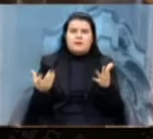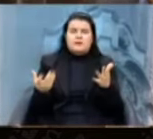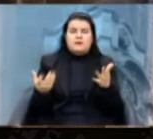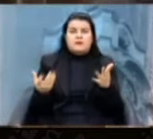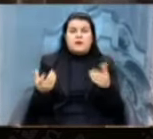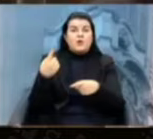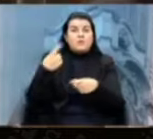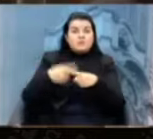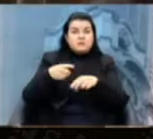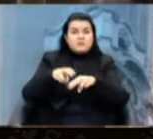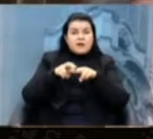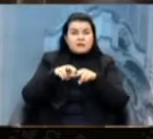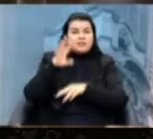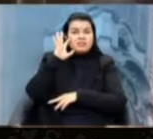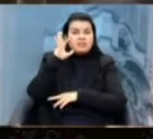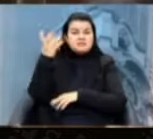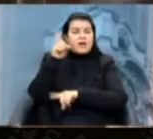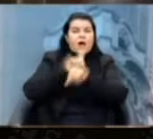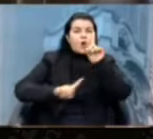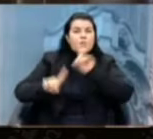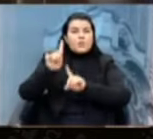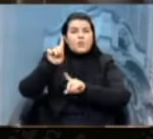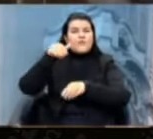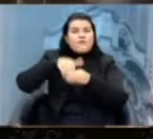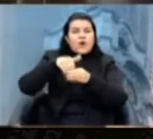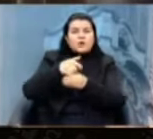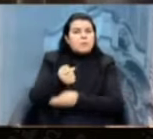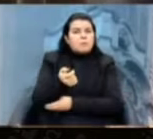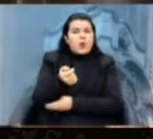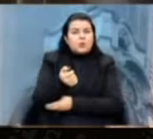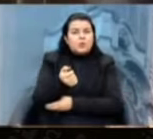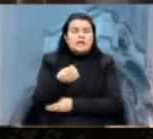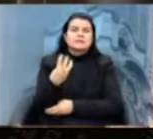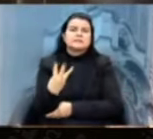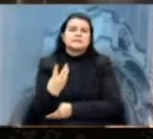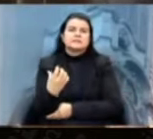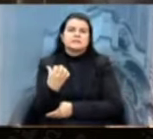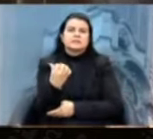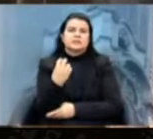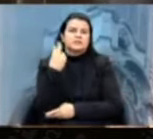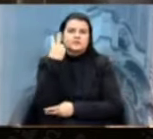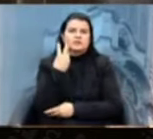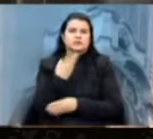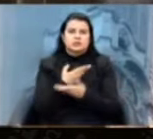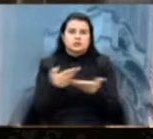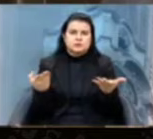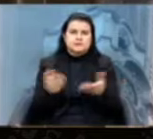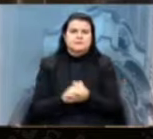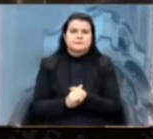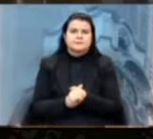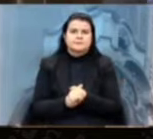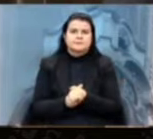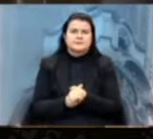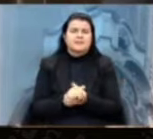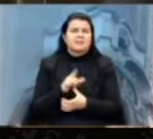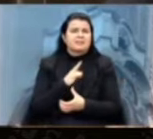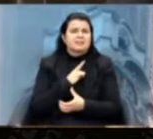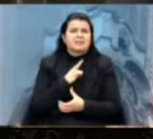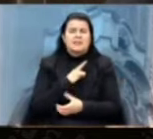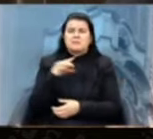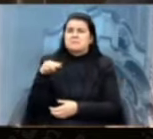de poucos votos de 36 vereadores e vereadoras. São milhares